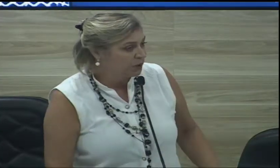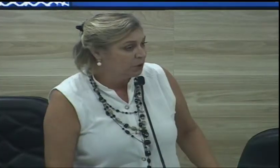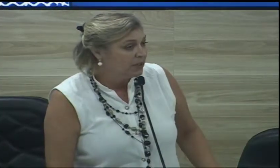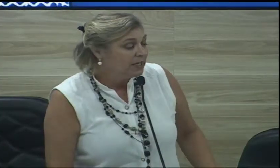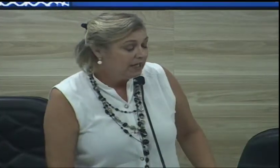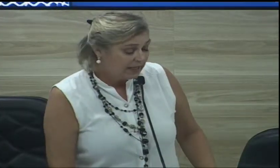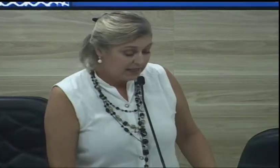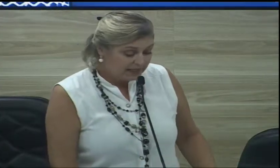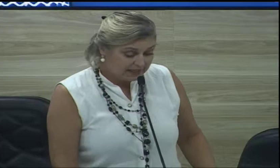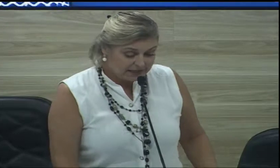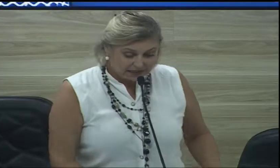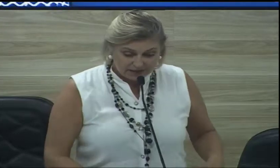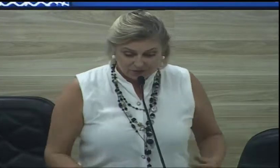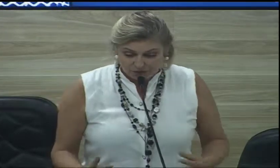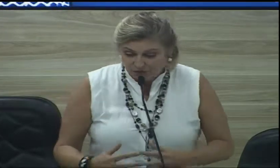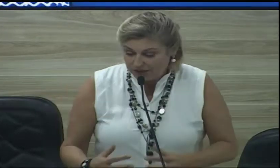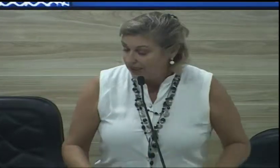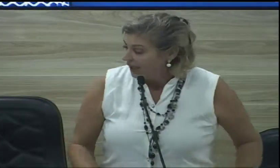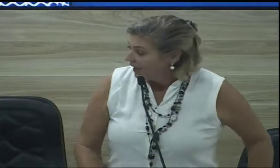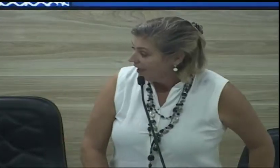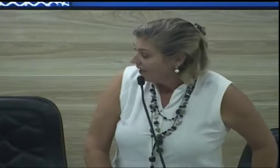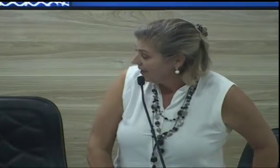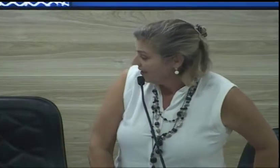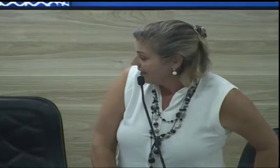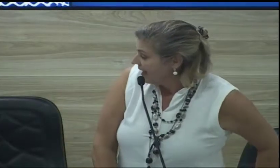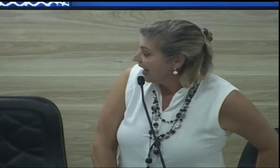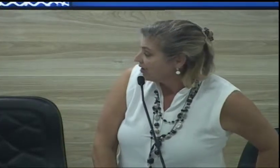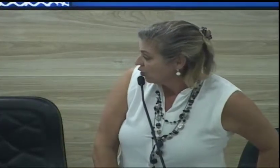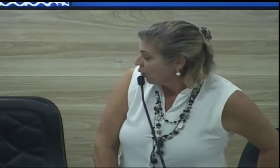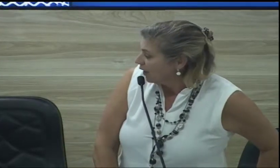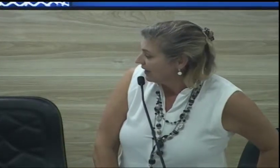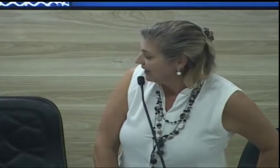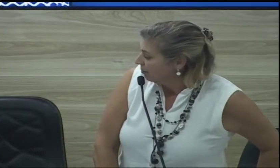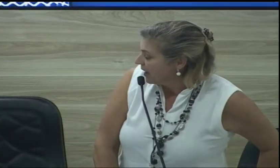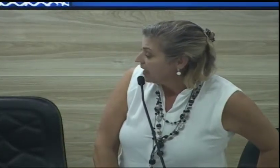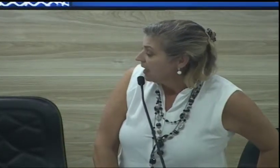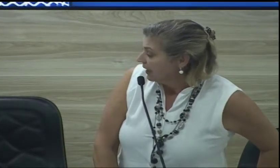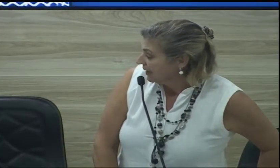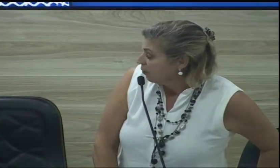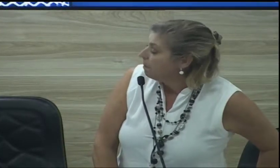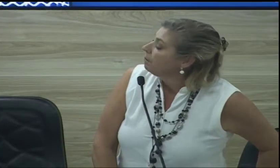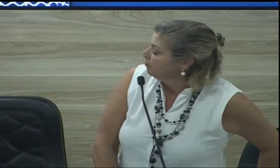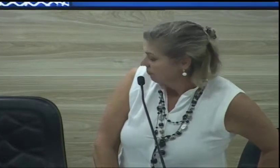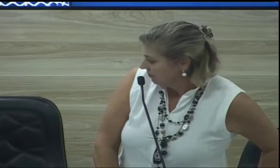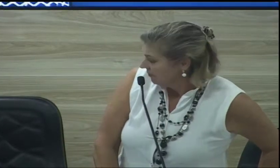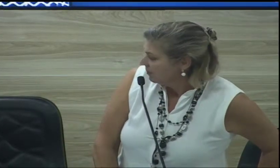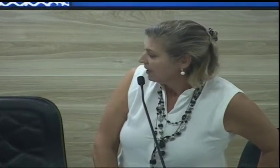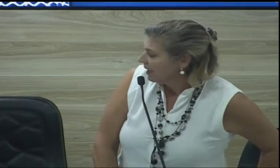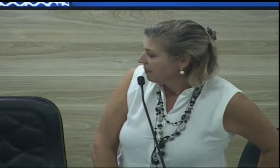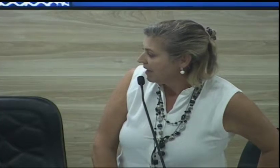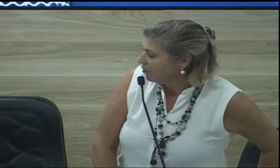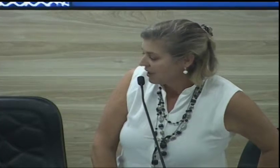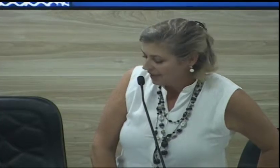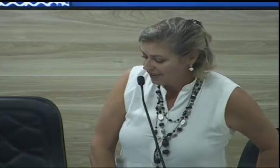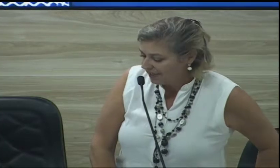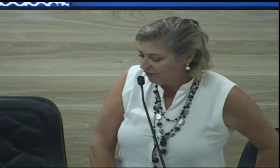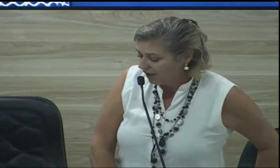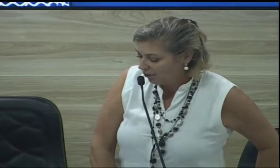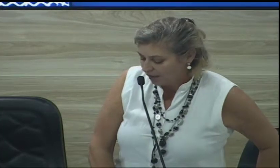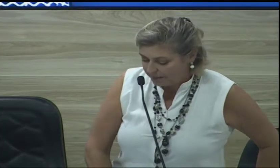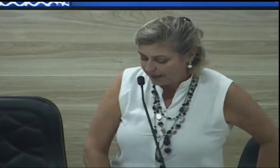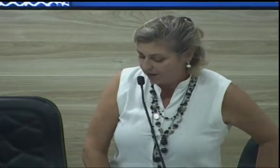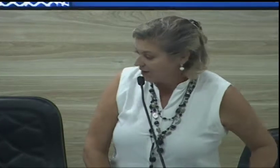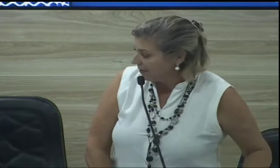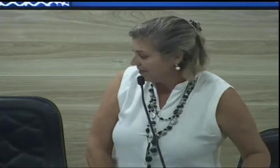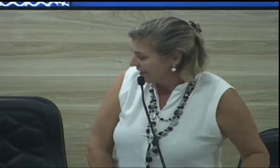consumidor e tudo se relaciona também. Então, também tenho certeza que a